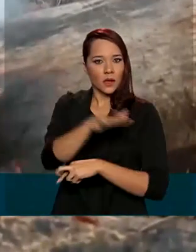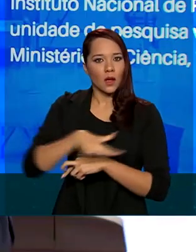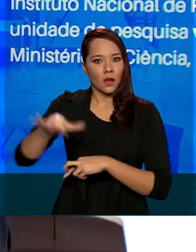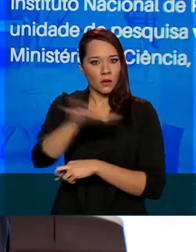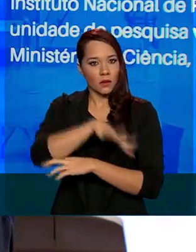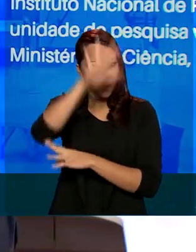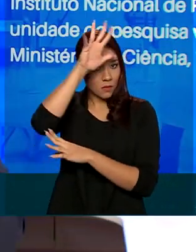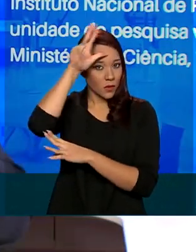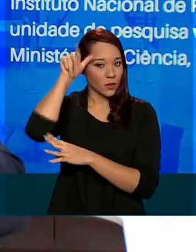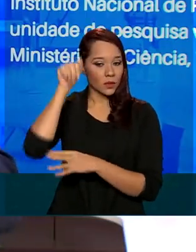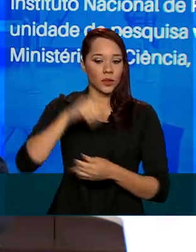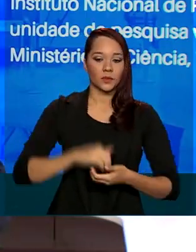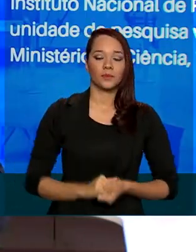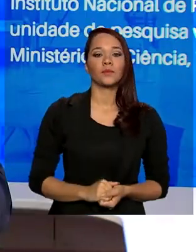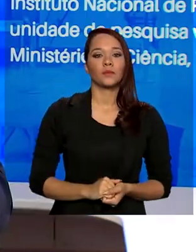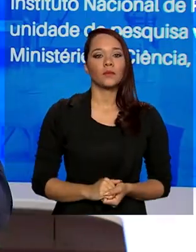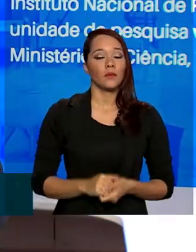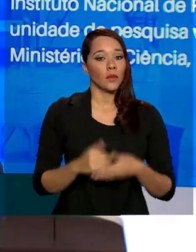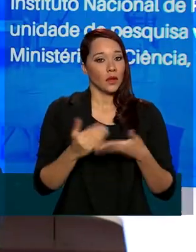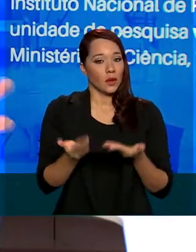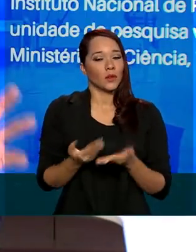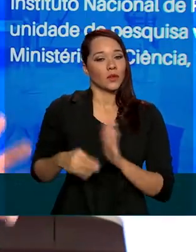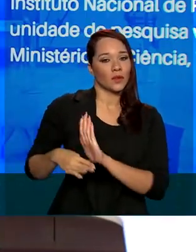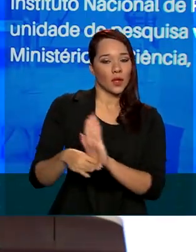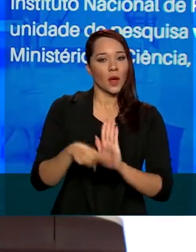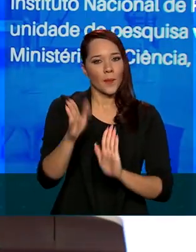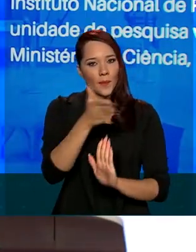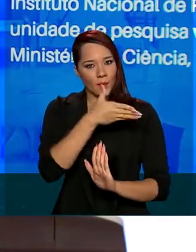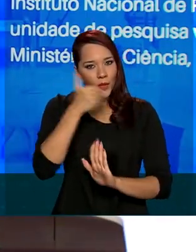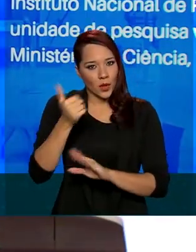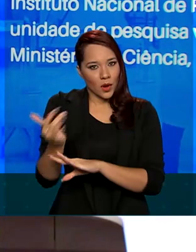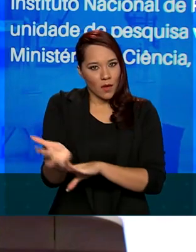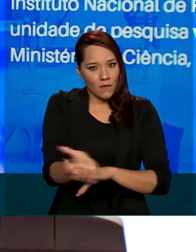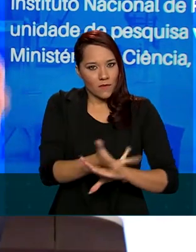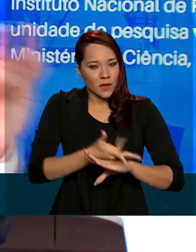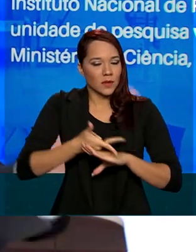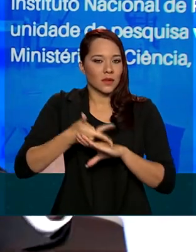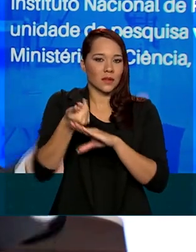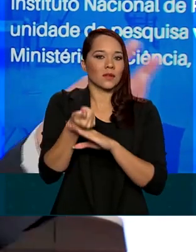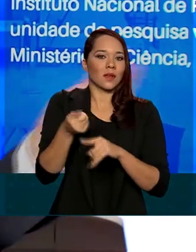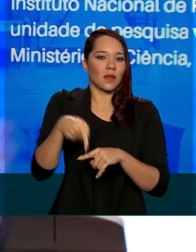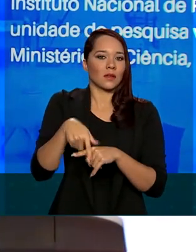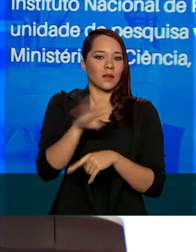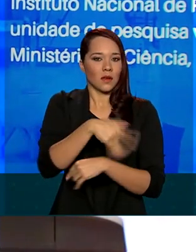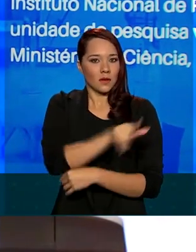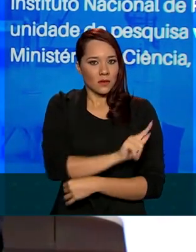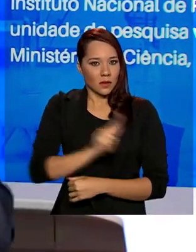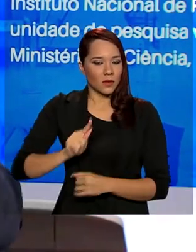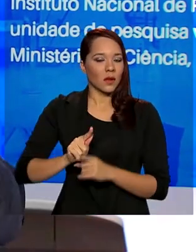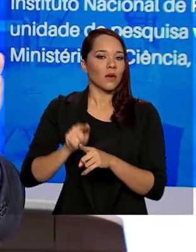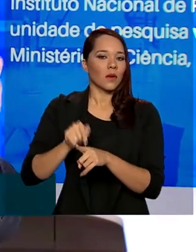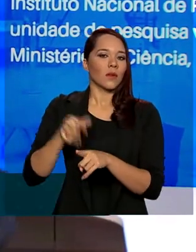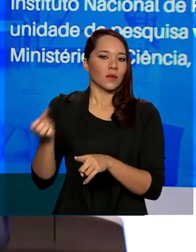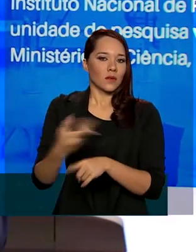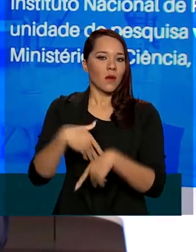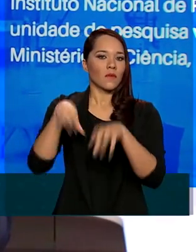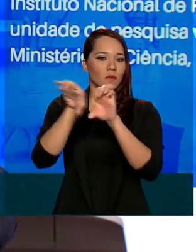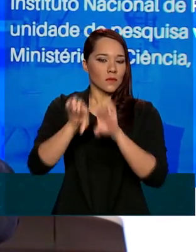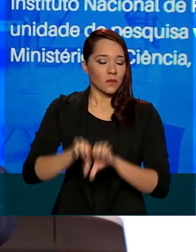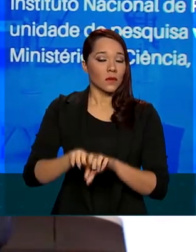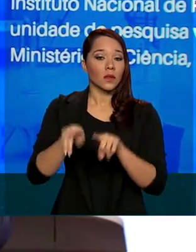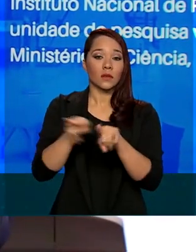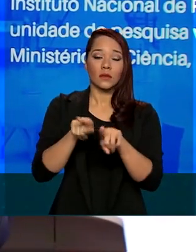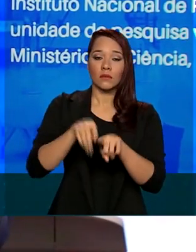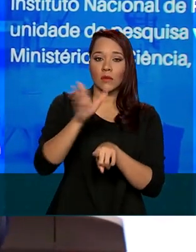Amazônia. Além de, então, melhorar a nossa eficiência em termos de gestão com essa nova reestrutura, melhorar a